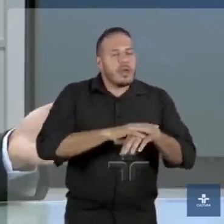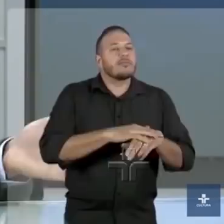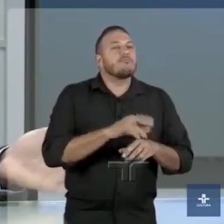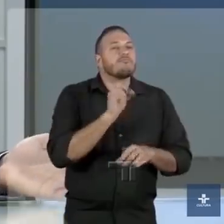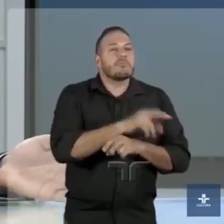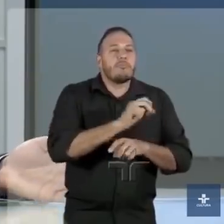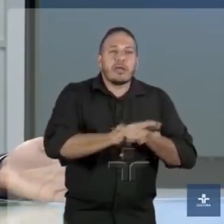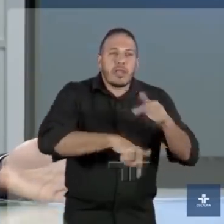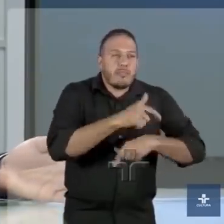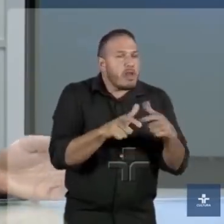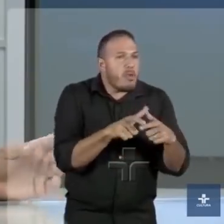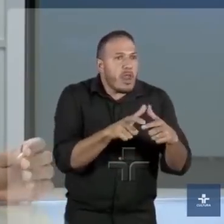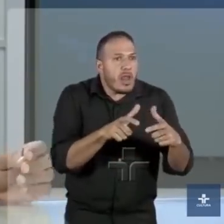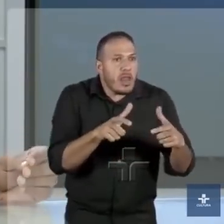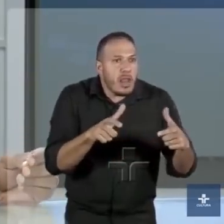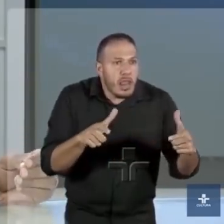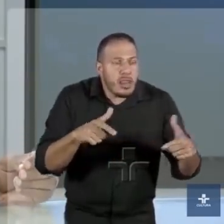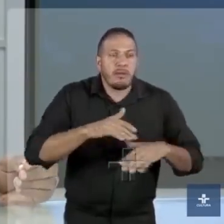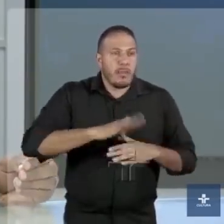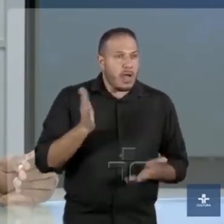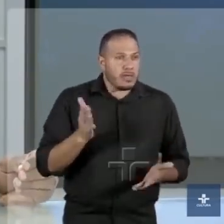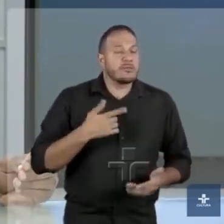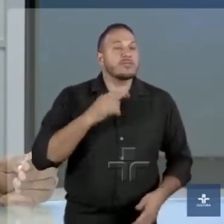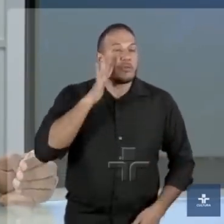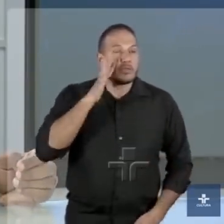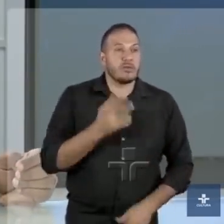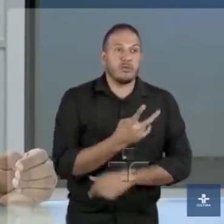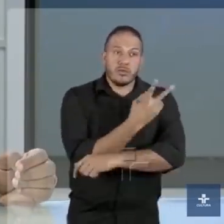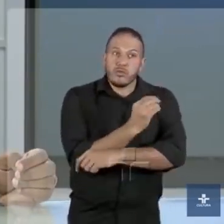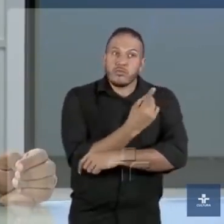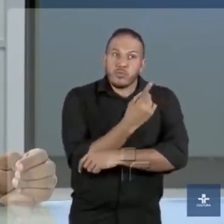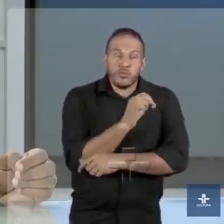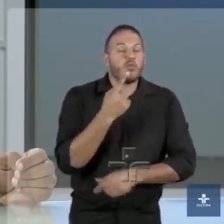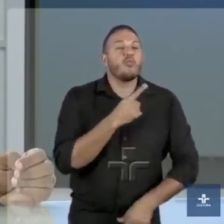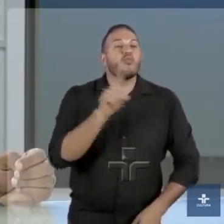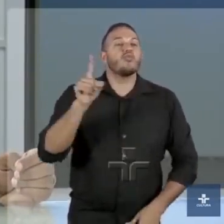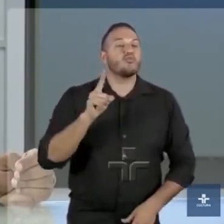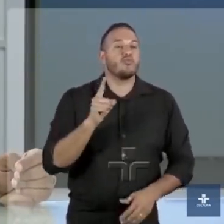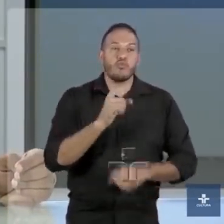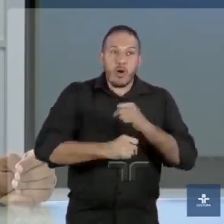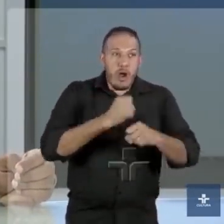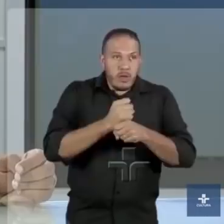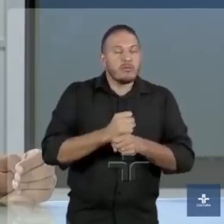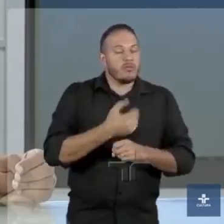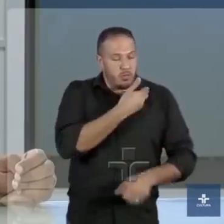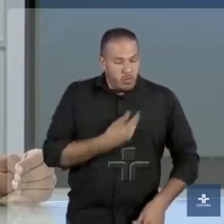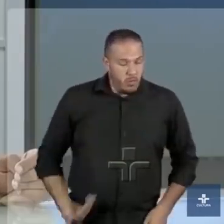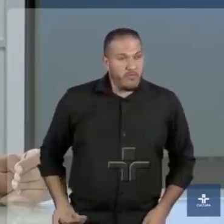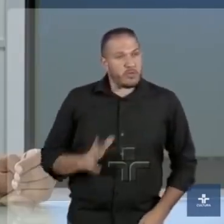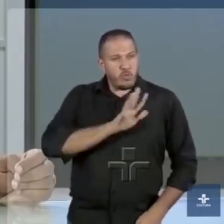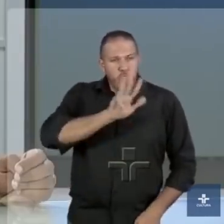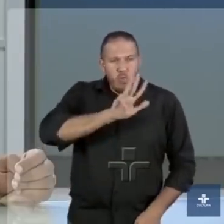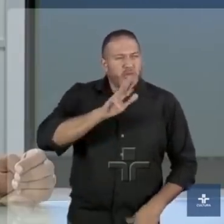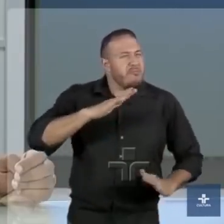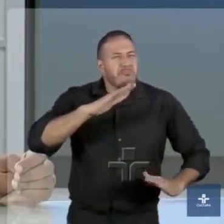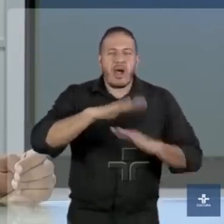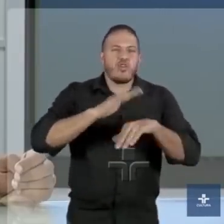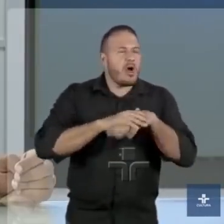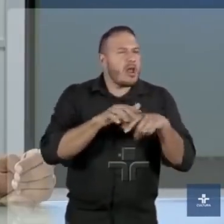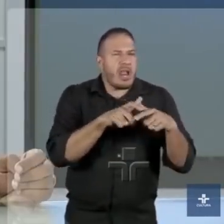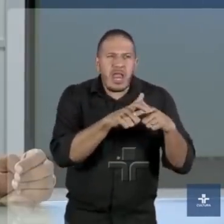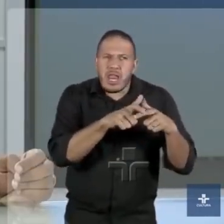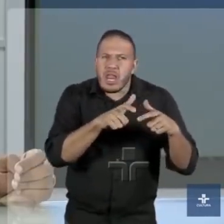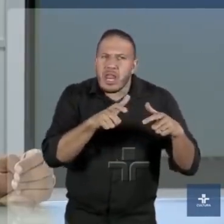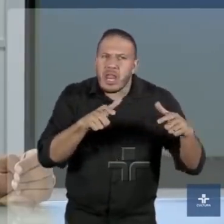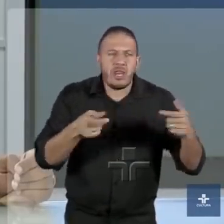É só observar os números. Aliás, 2010, o último ano do governo Lula, foi o auge do crescimento. Foi o maior taxa de crescimento